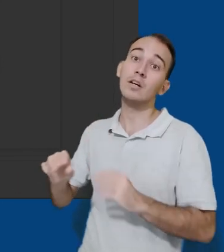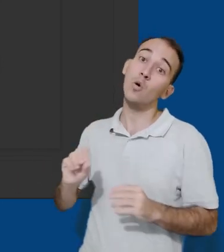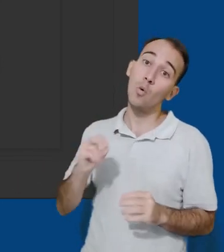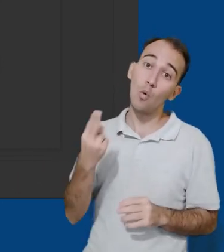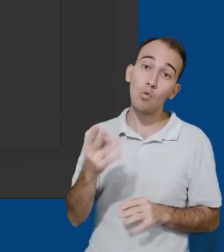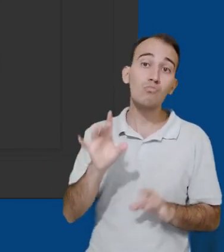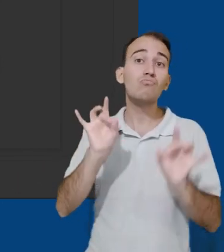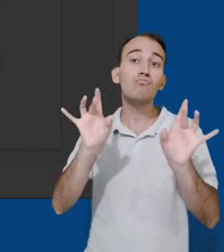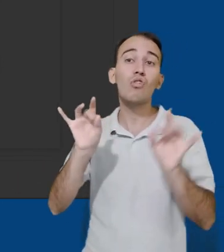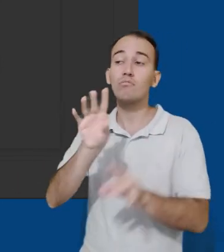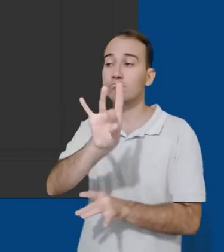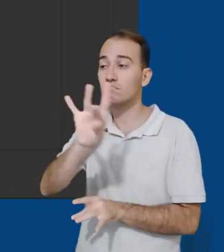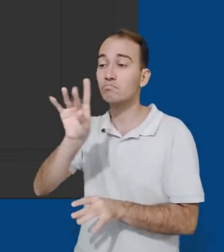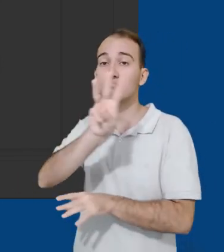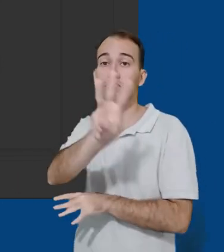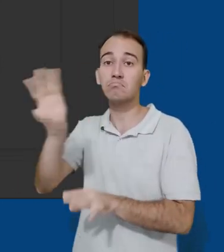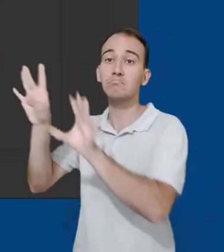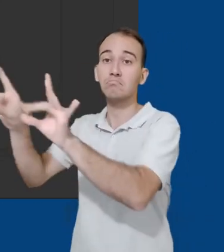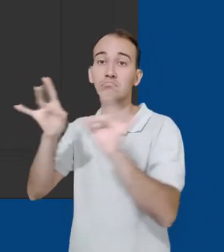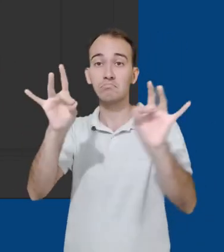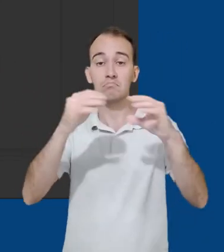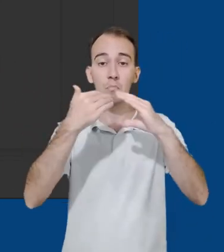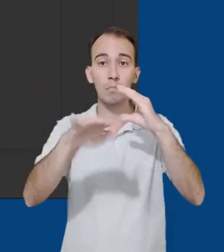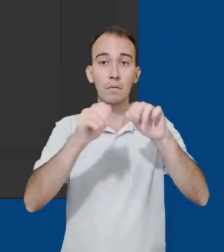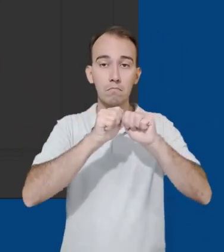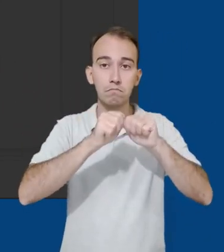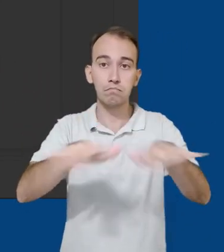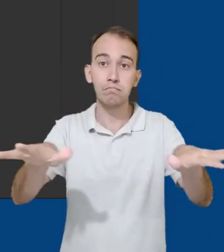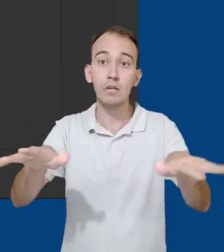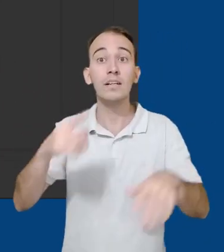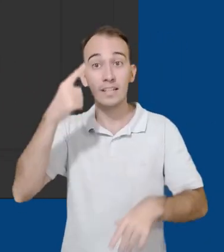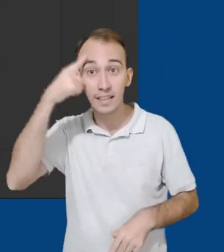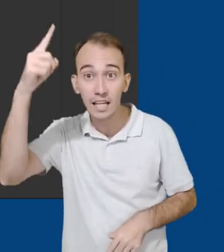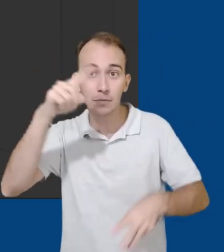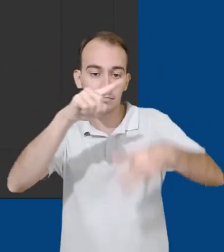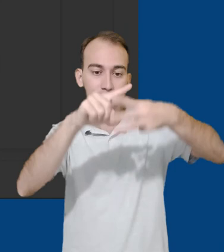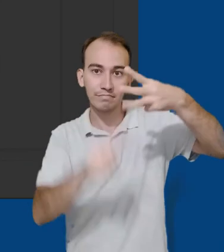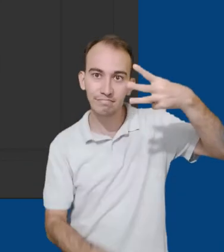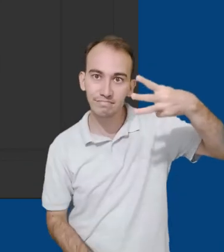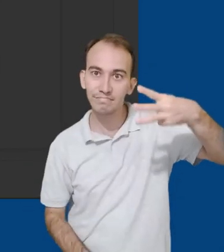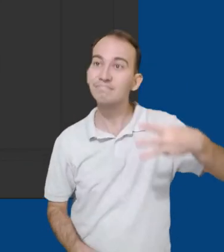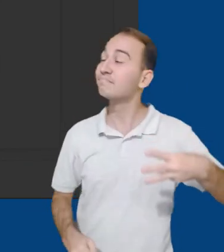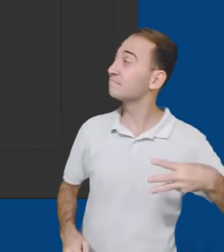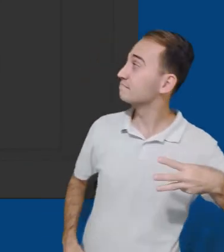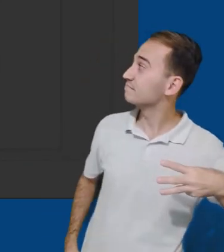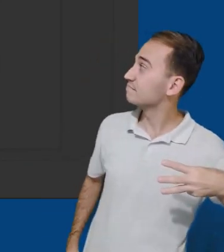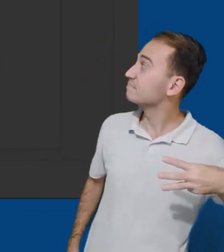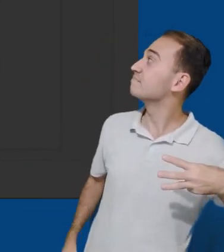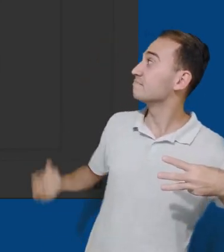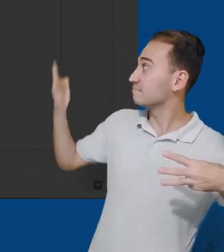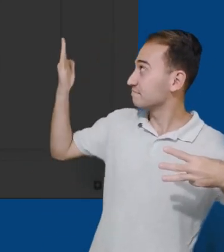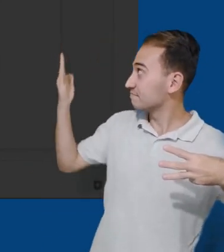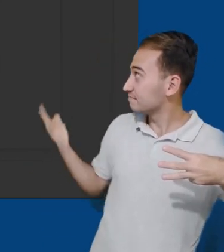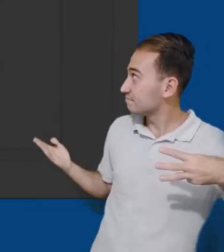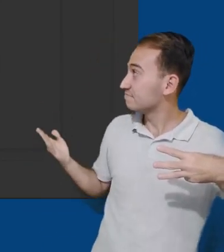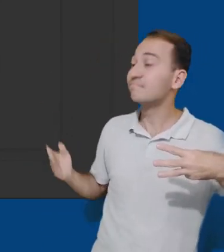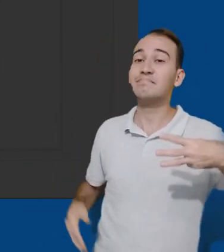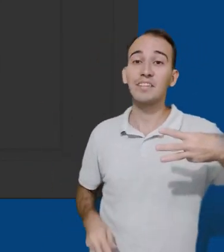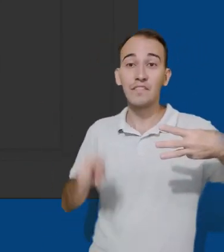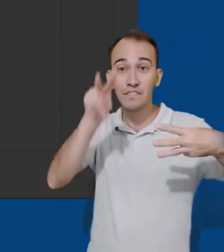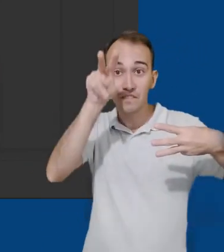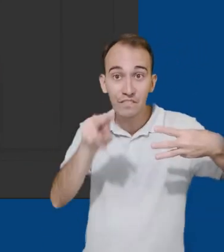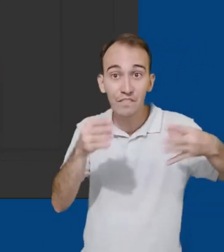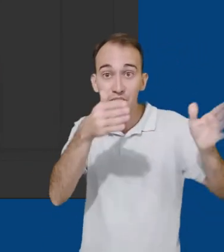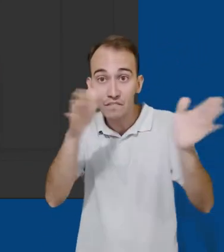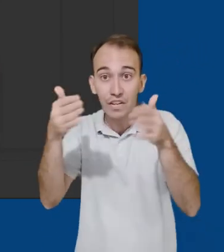terão acesso também ao conteúdo da sua apresentação. Então lembre-se também de definir as permissões das pessoas que